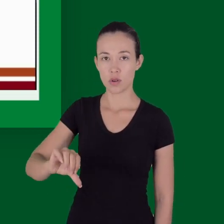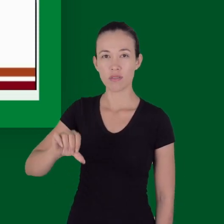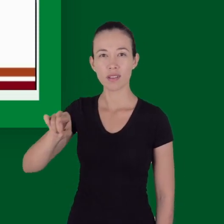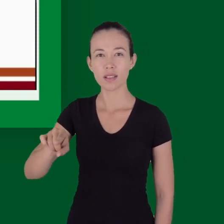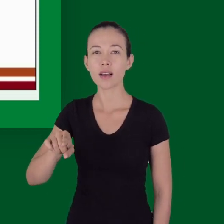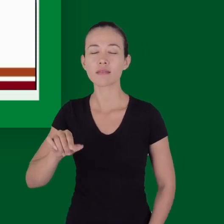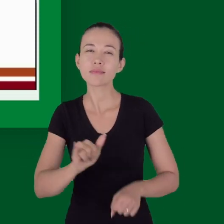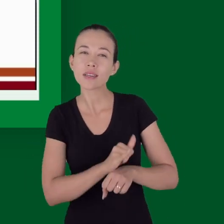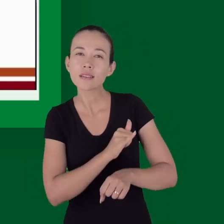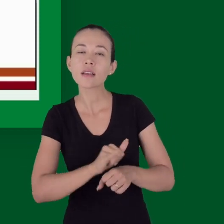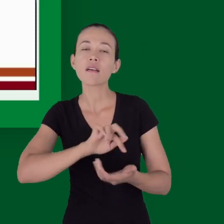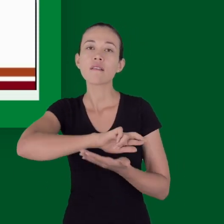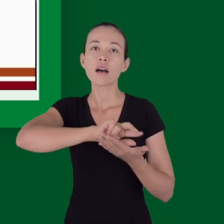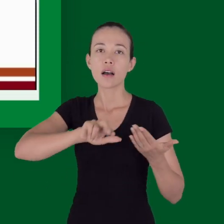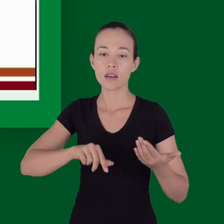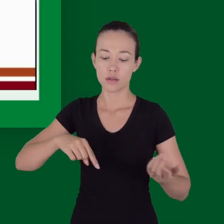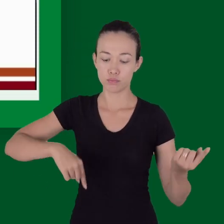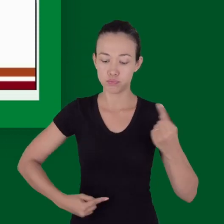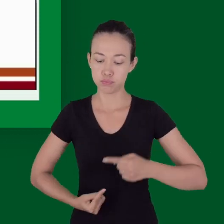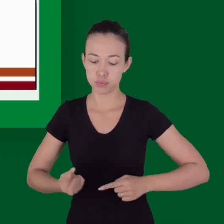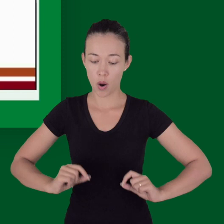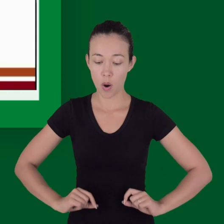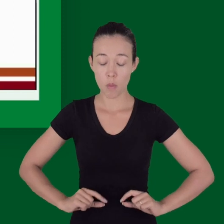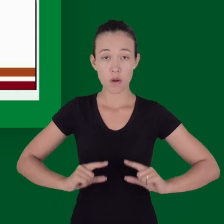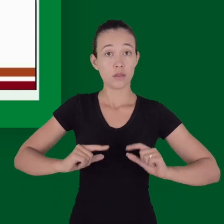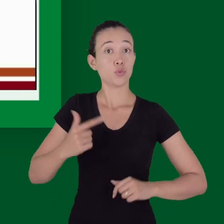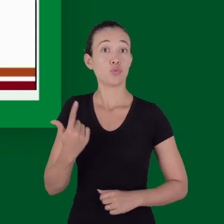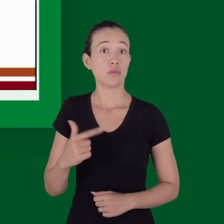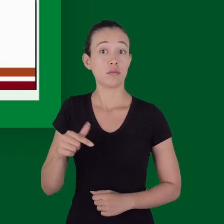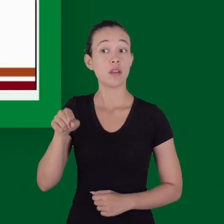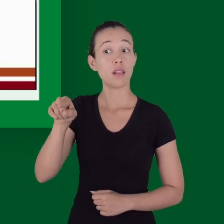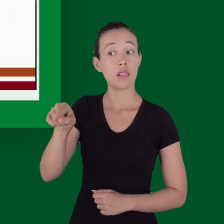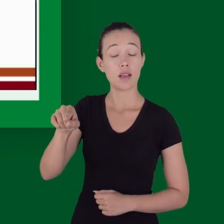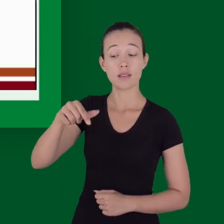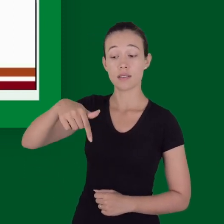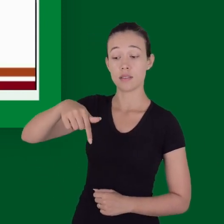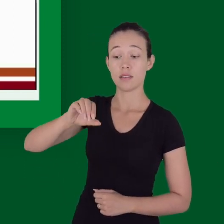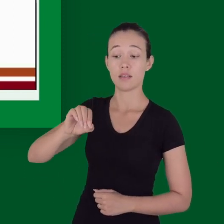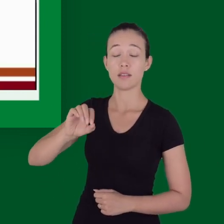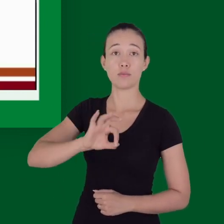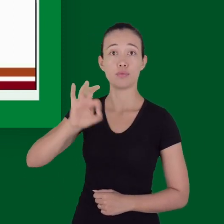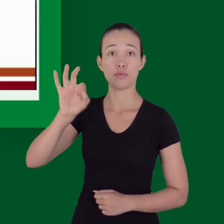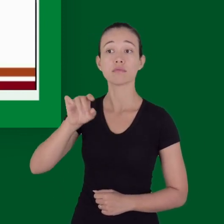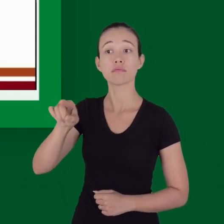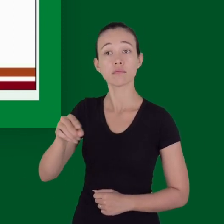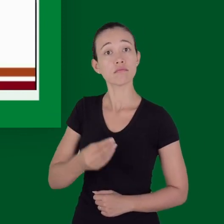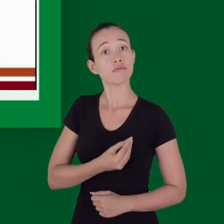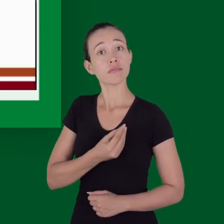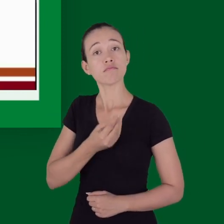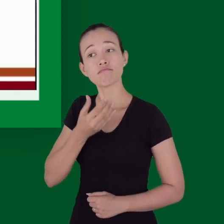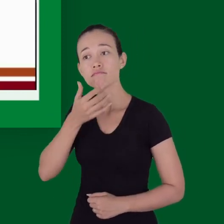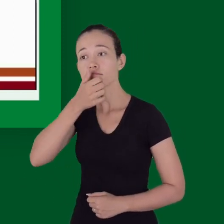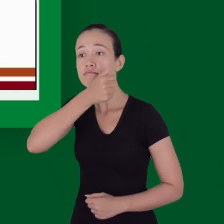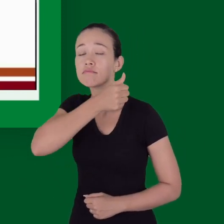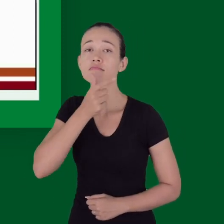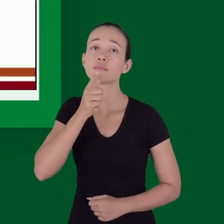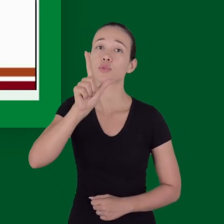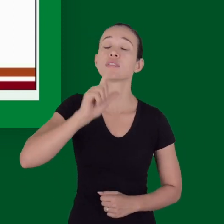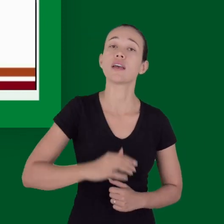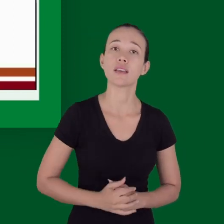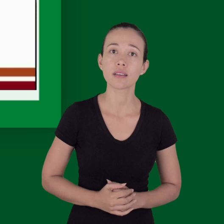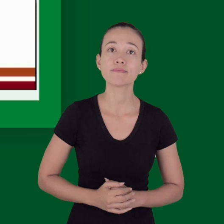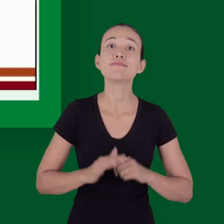choque pressão arterial sistólica menor que 90 milímetros de mercúrio em 289 pacientes não foi feita uma